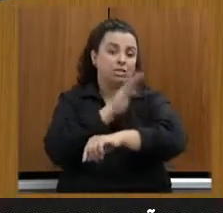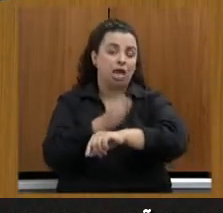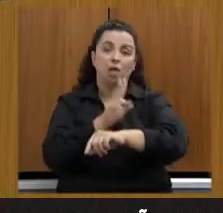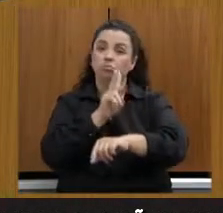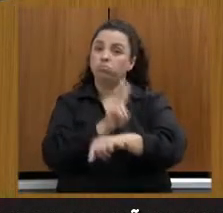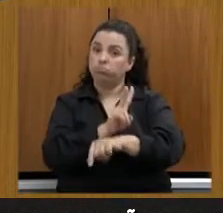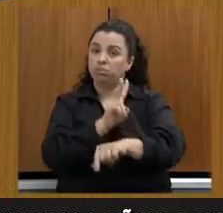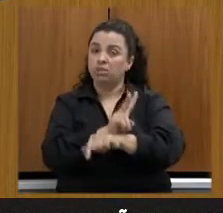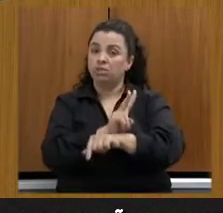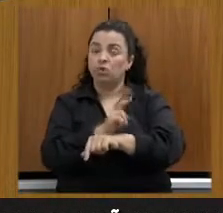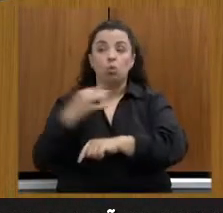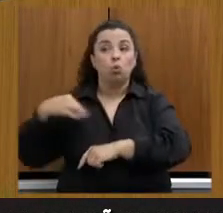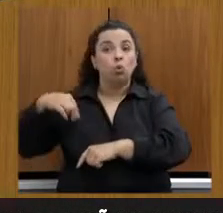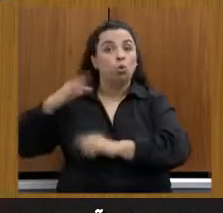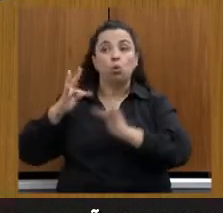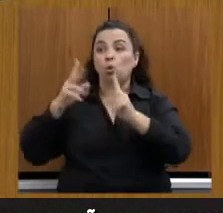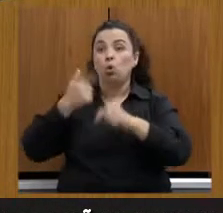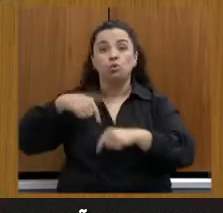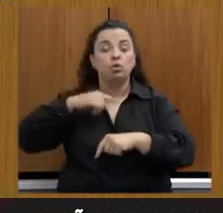todos nós.